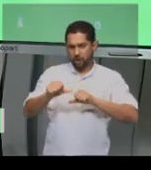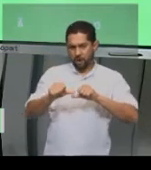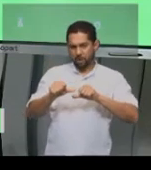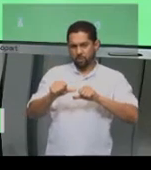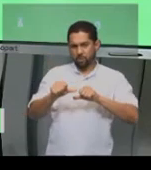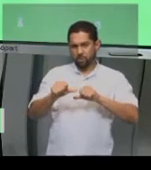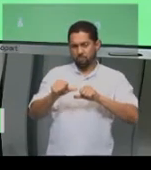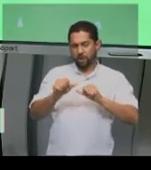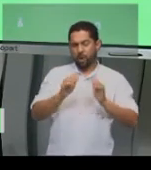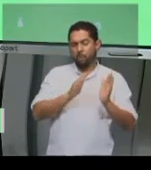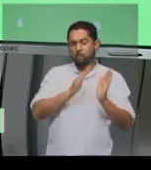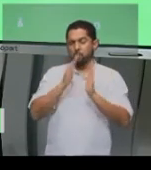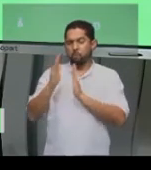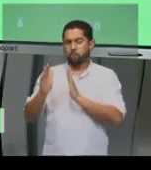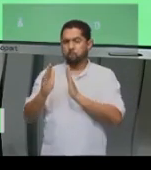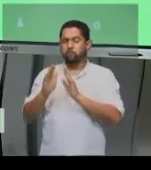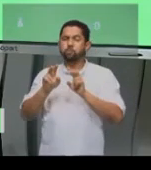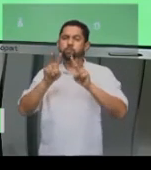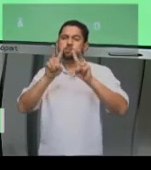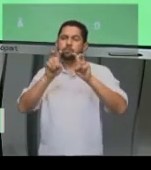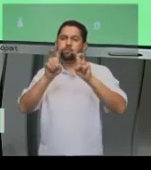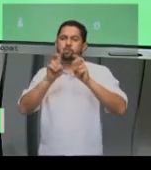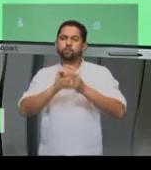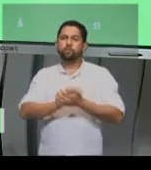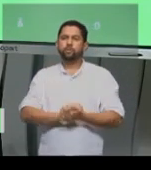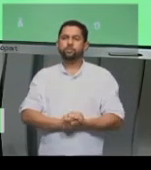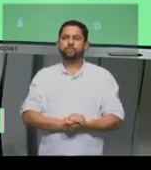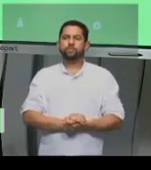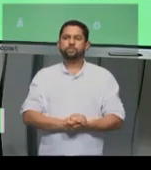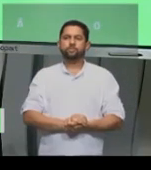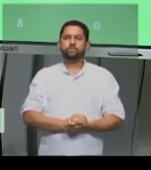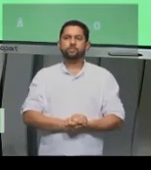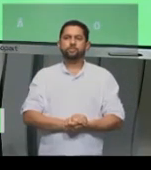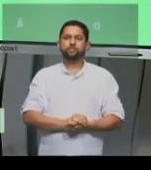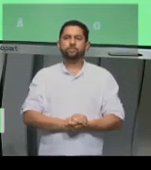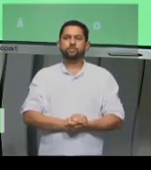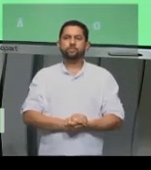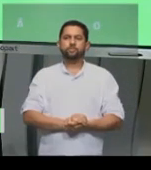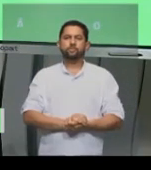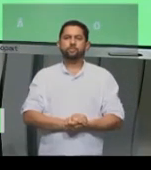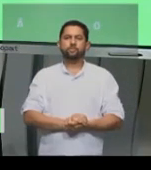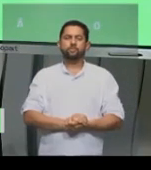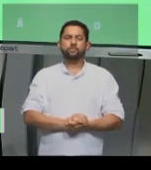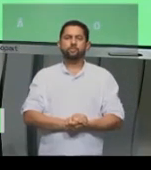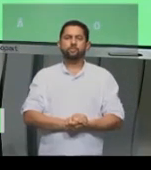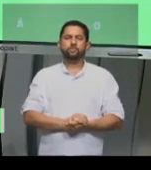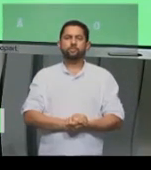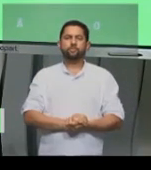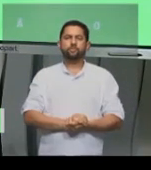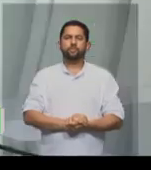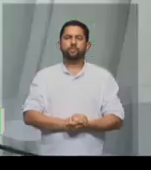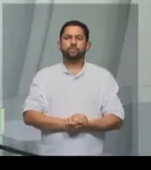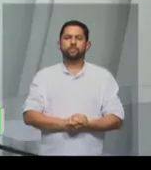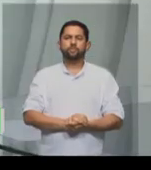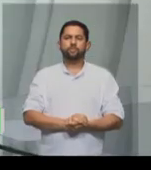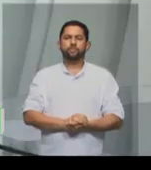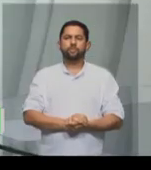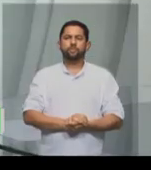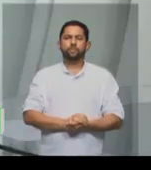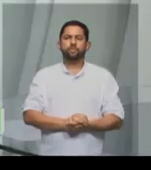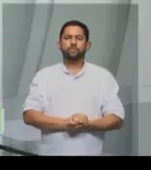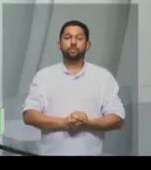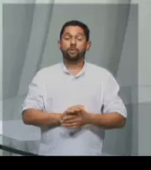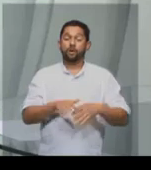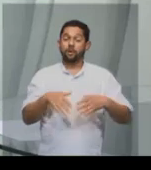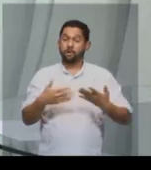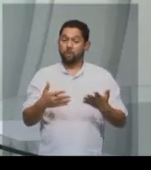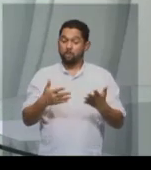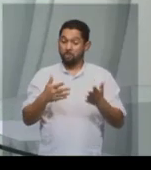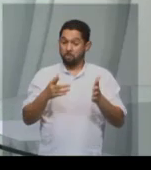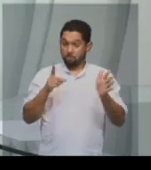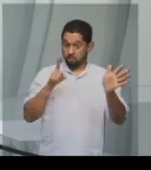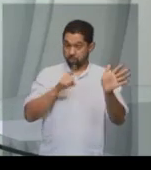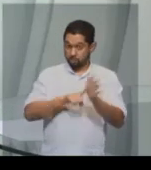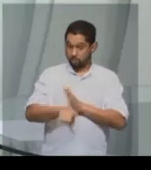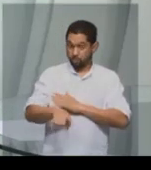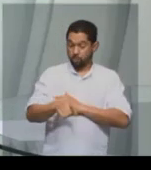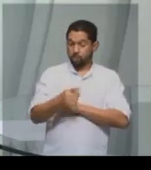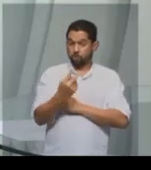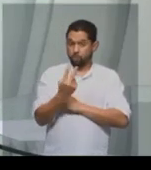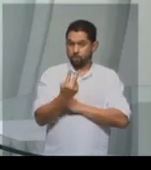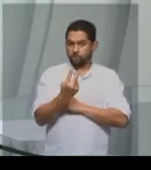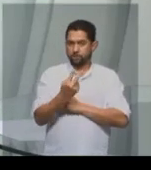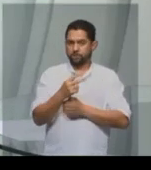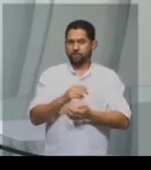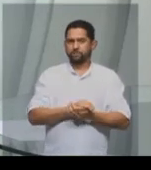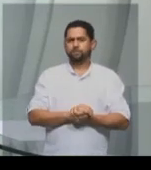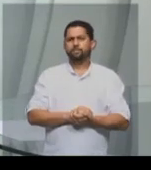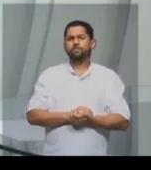qual a diferença entre o mercantilismo e o capitalismo? Bom, a primeira pergunta, a relação do mercantilismo no